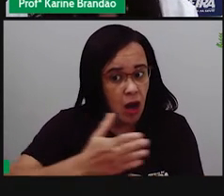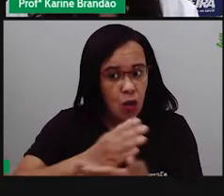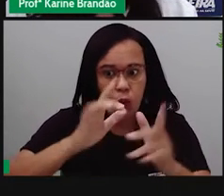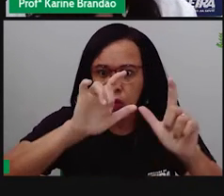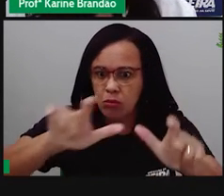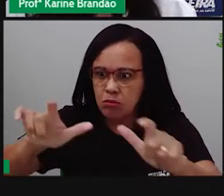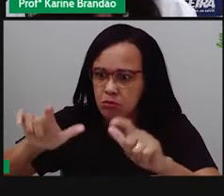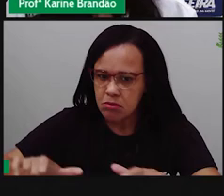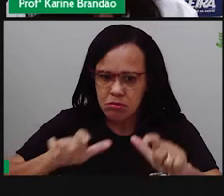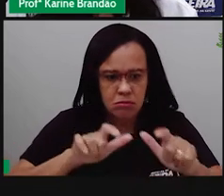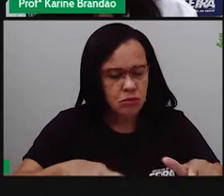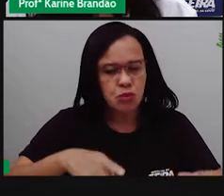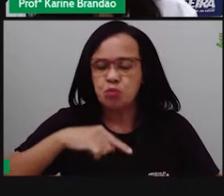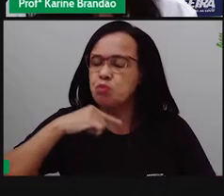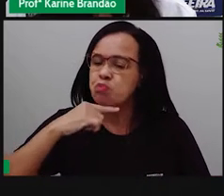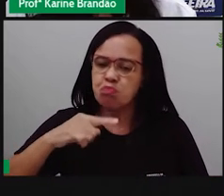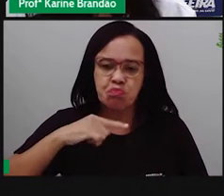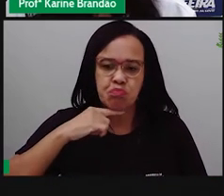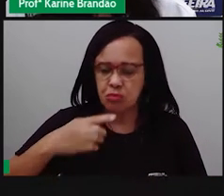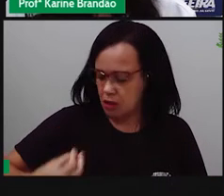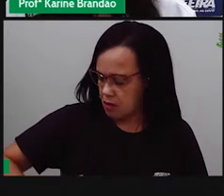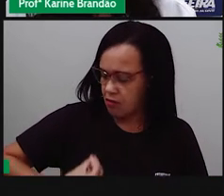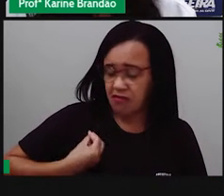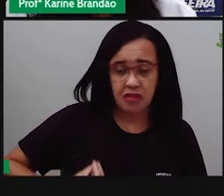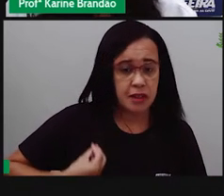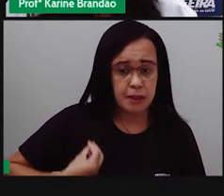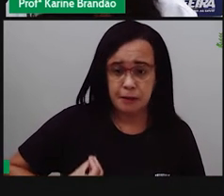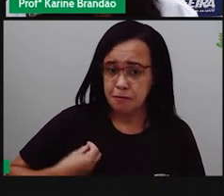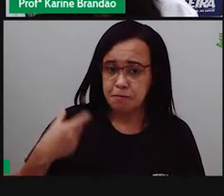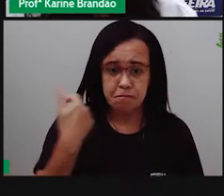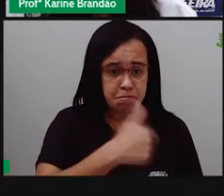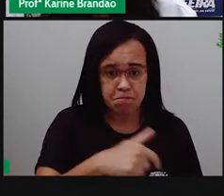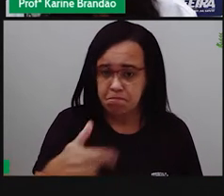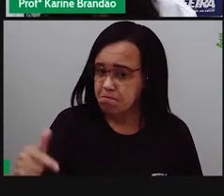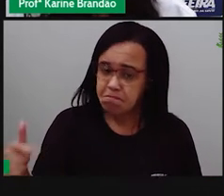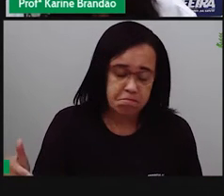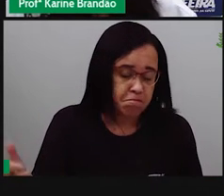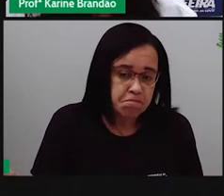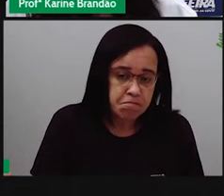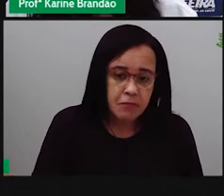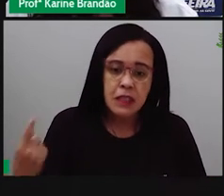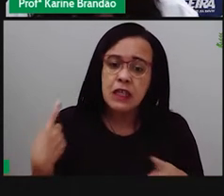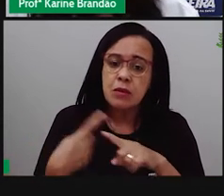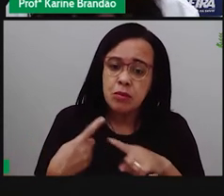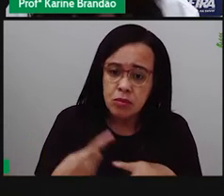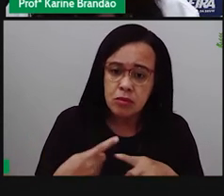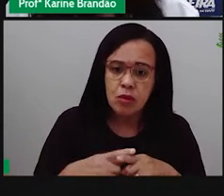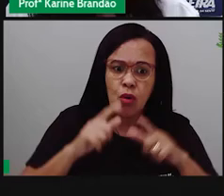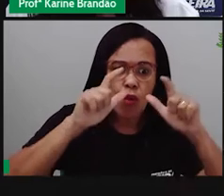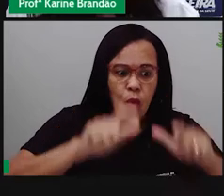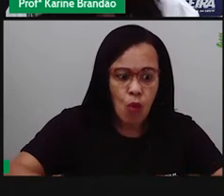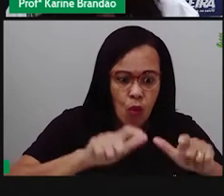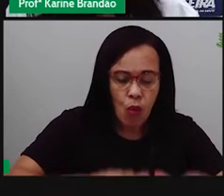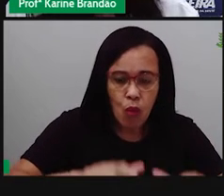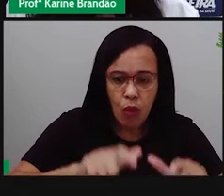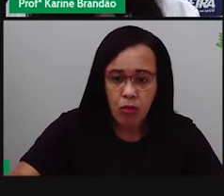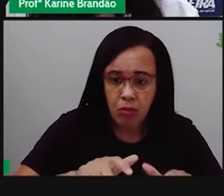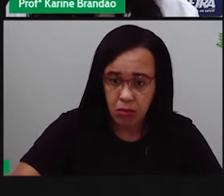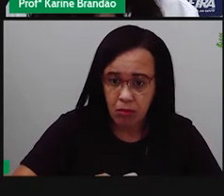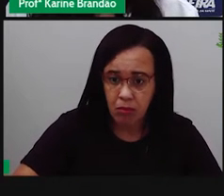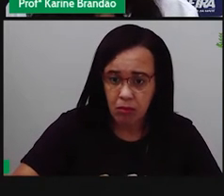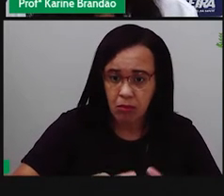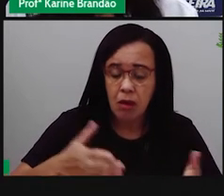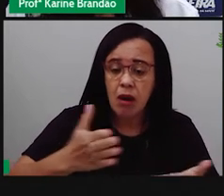que, Pró? Porque existe uma coisa chamada recursos limitados. O ambiente, ele vai acabar selecionando